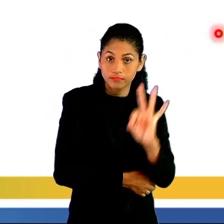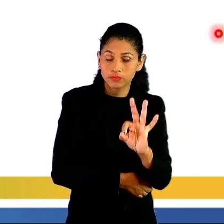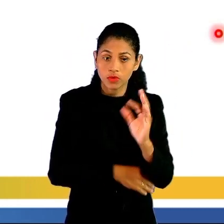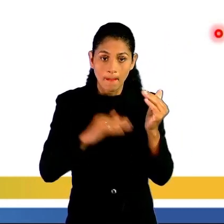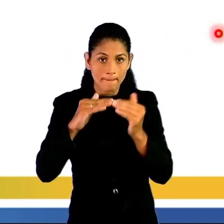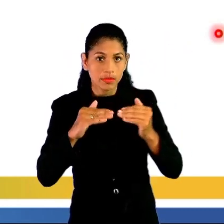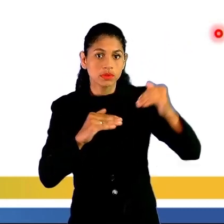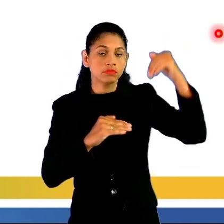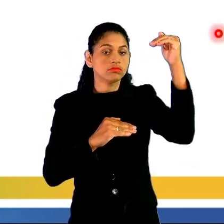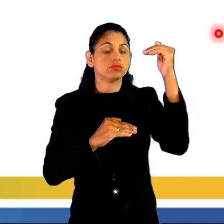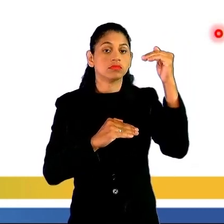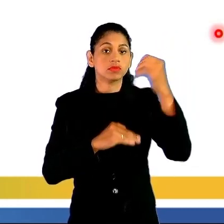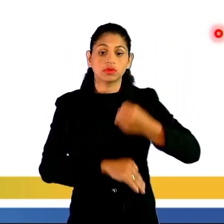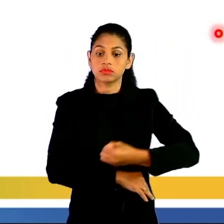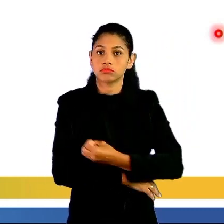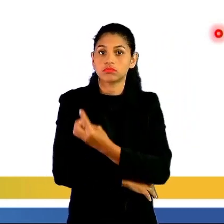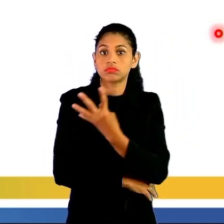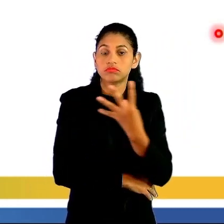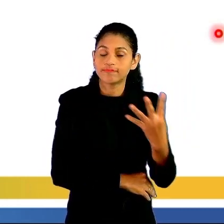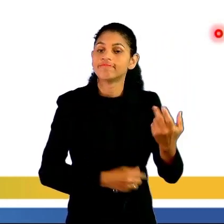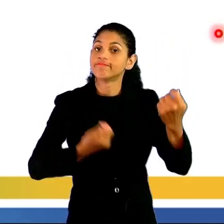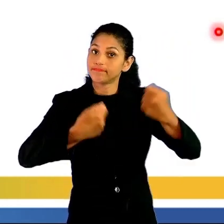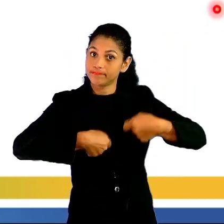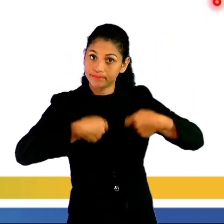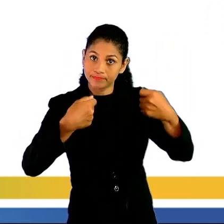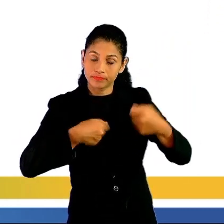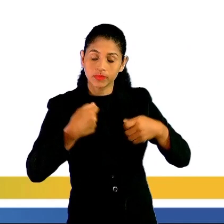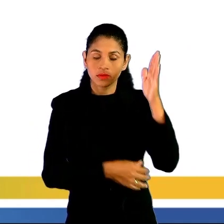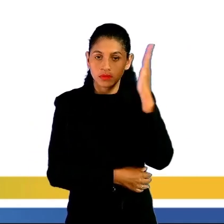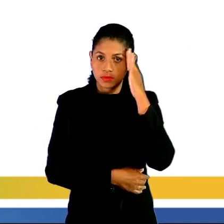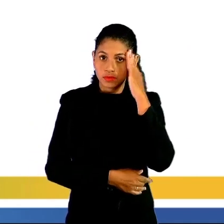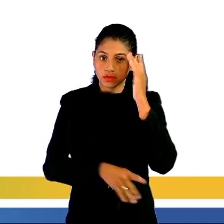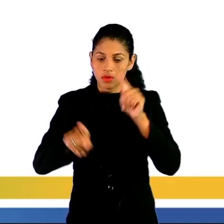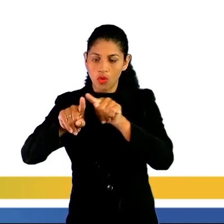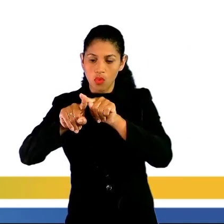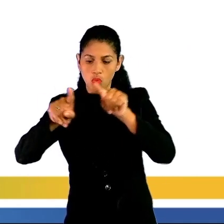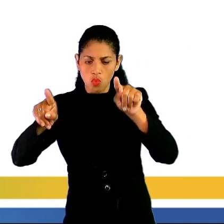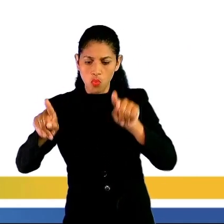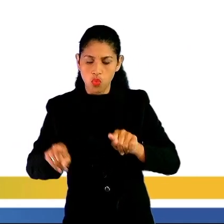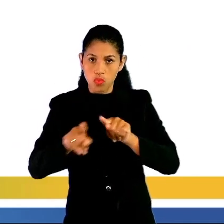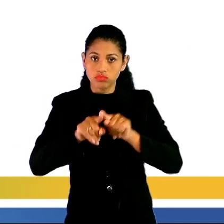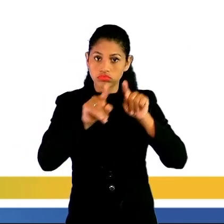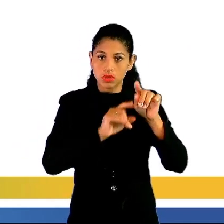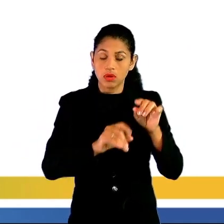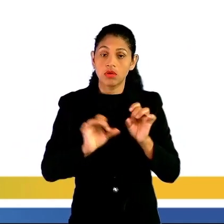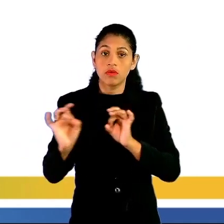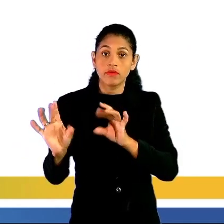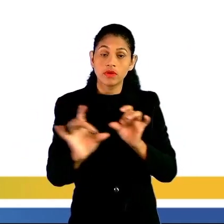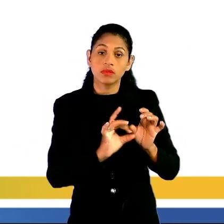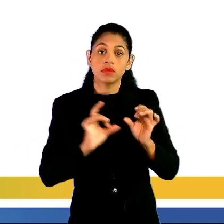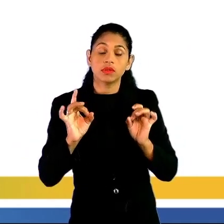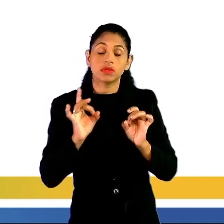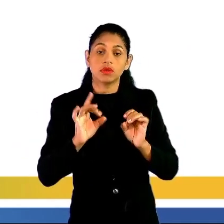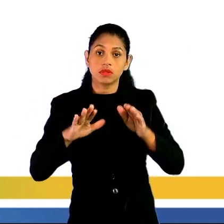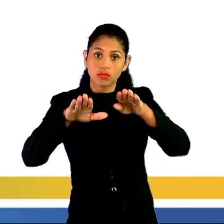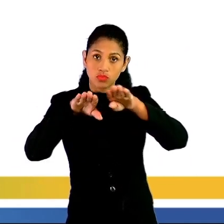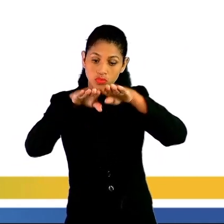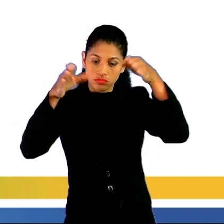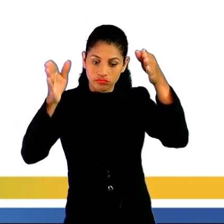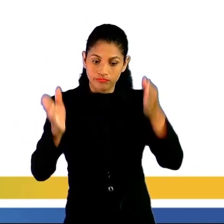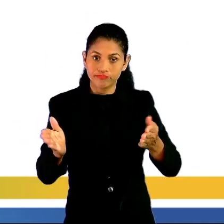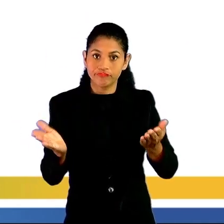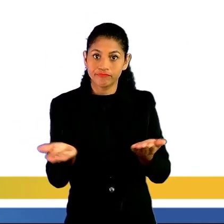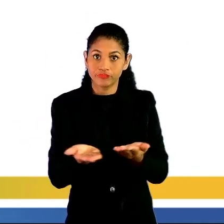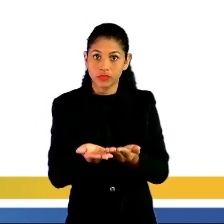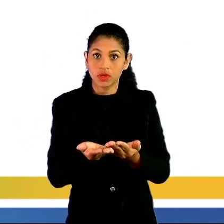que a quantidade necessária. Sabendo que esses azulejos são vendidos em caixas com 25 unidades, Roberto vai comprar,